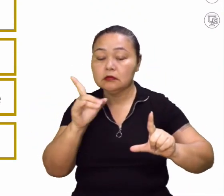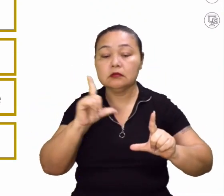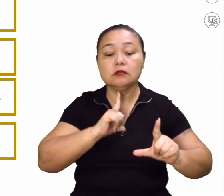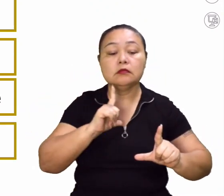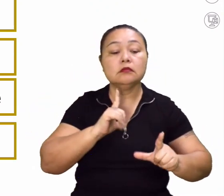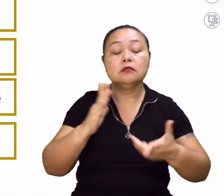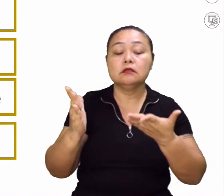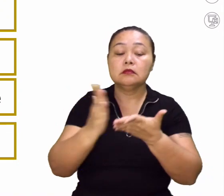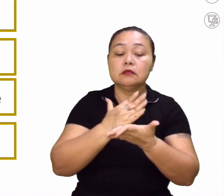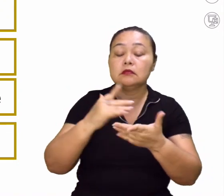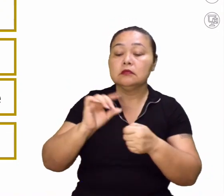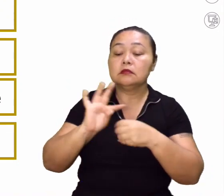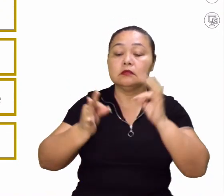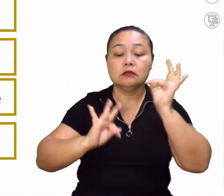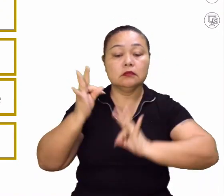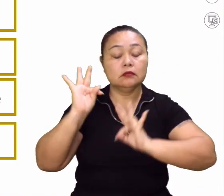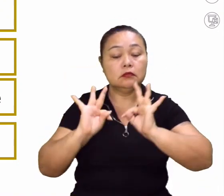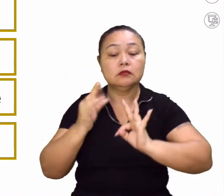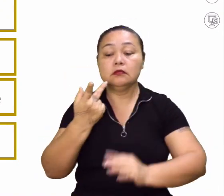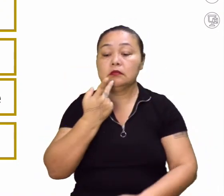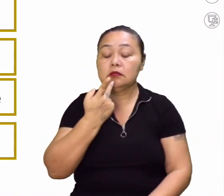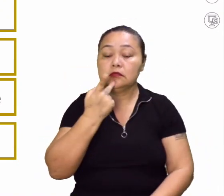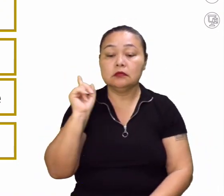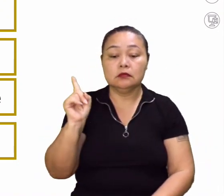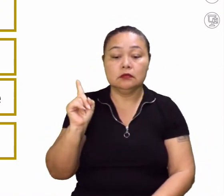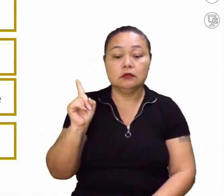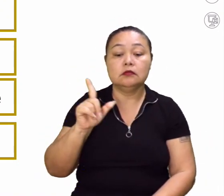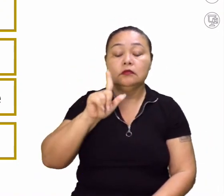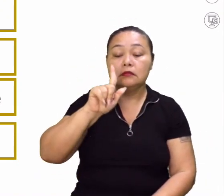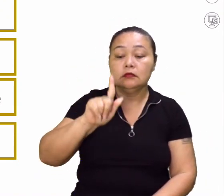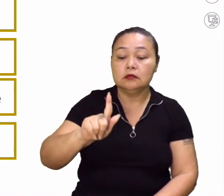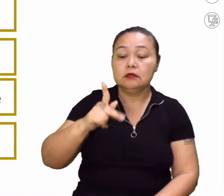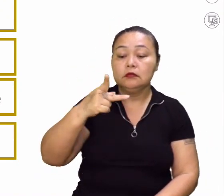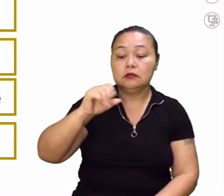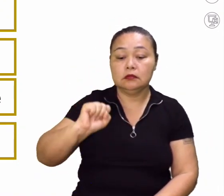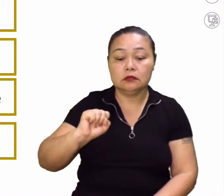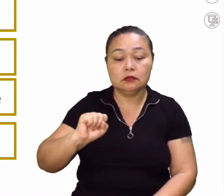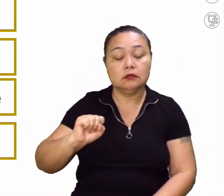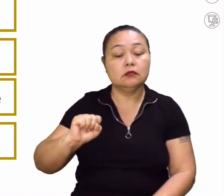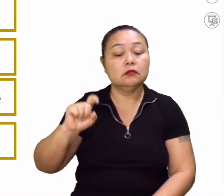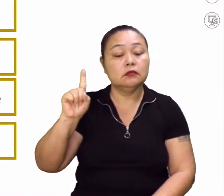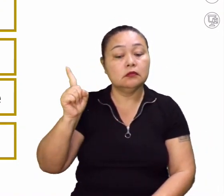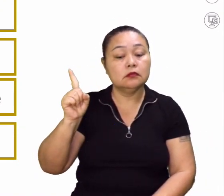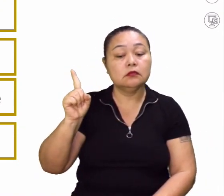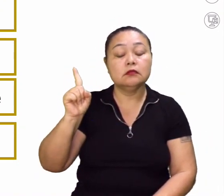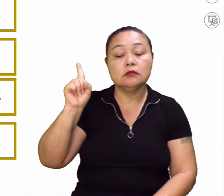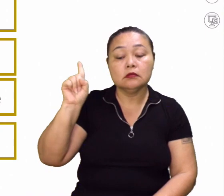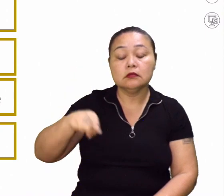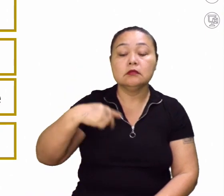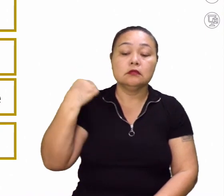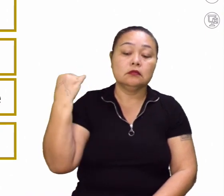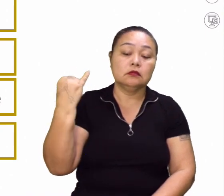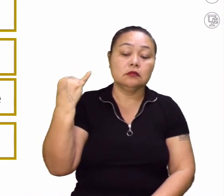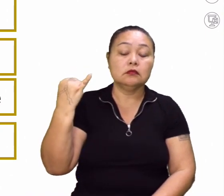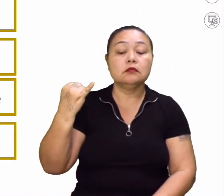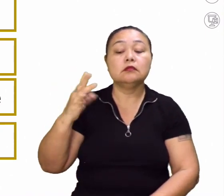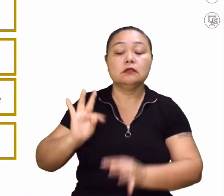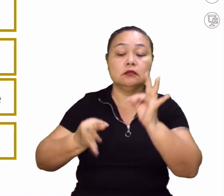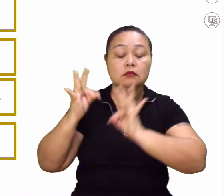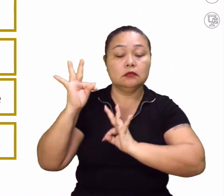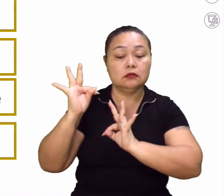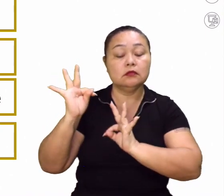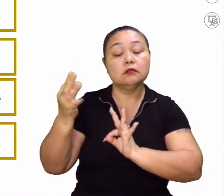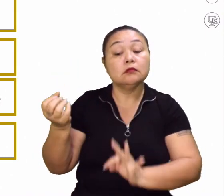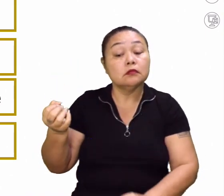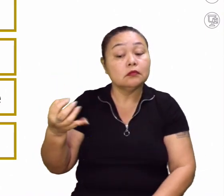Cartografia e tecnologia. Falamos do GPS. GPS é algo altamente tecnológico,